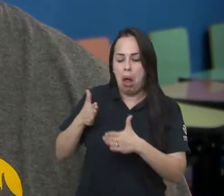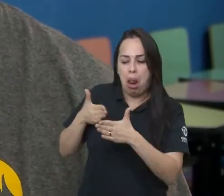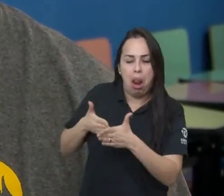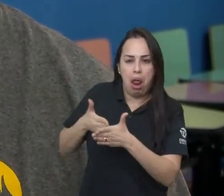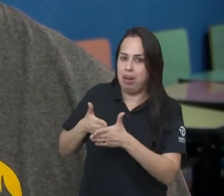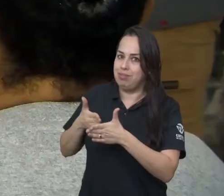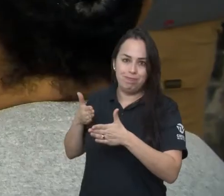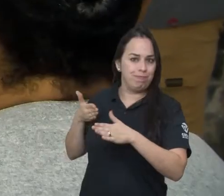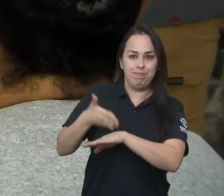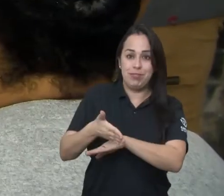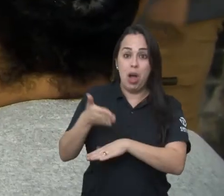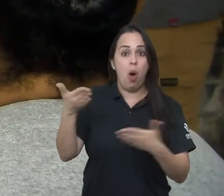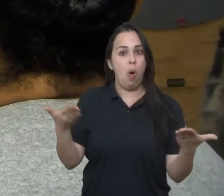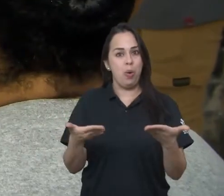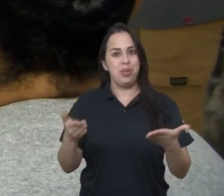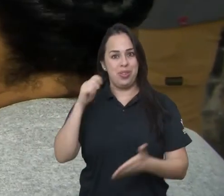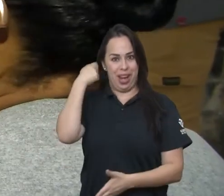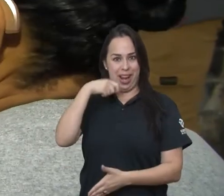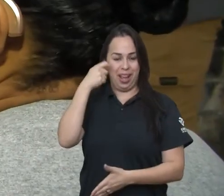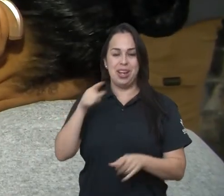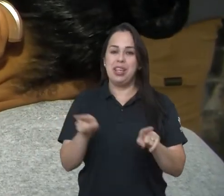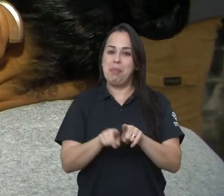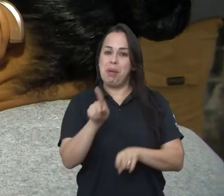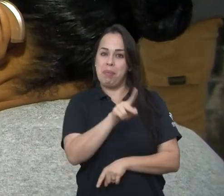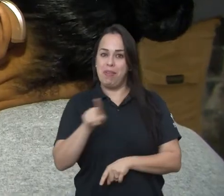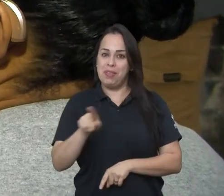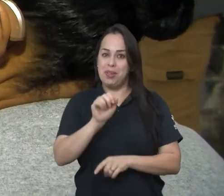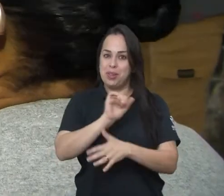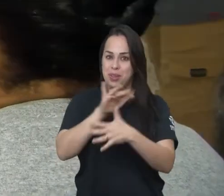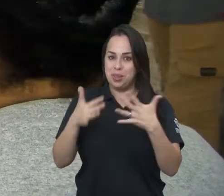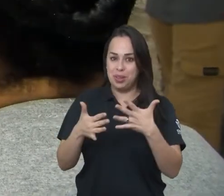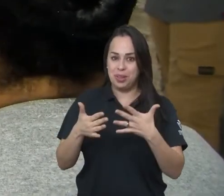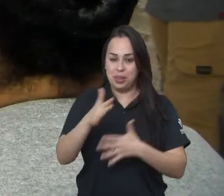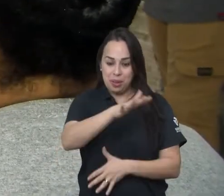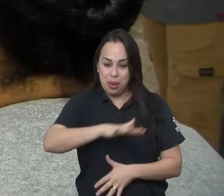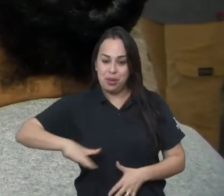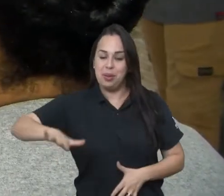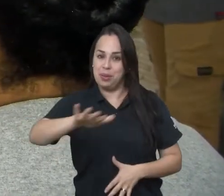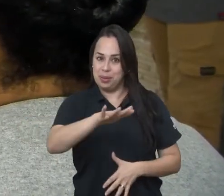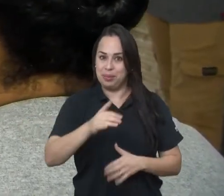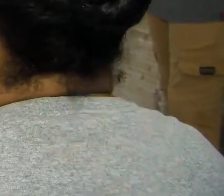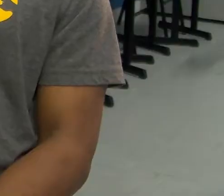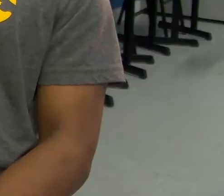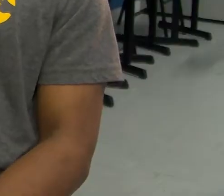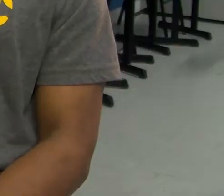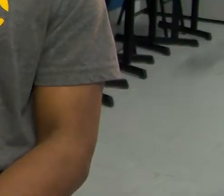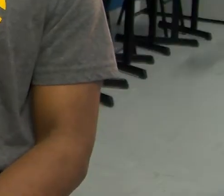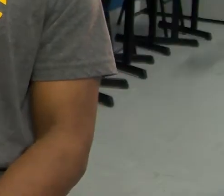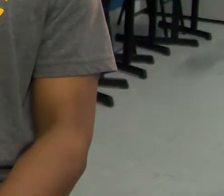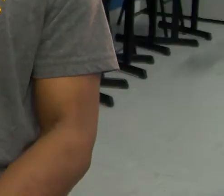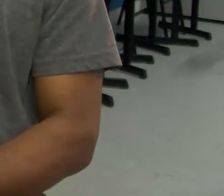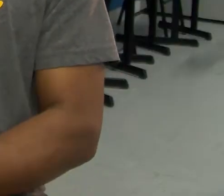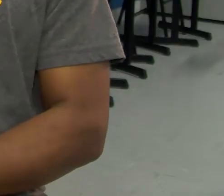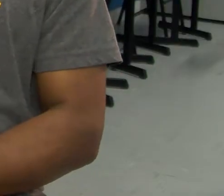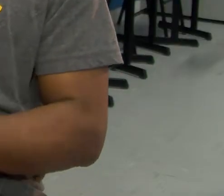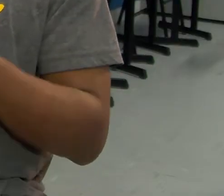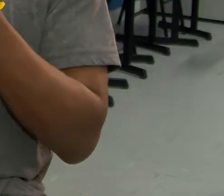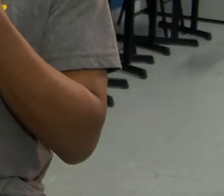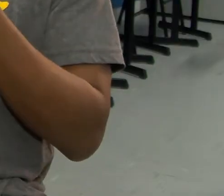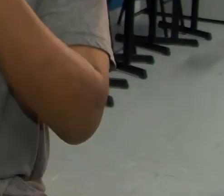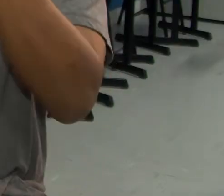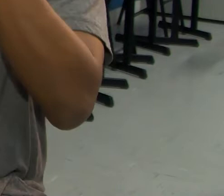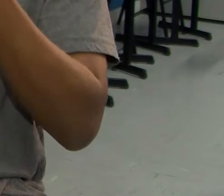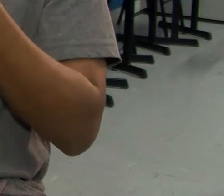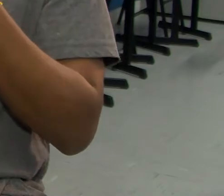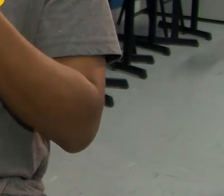não o limitou. Hoje, ele é ator professor de Libras de todo esse pessoal aqui. Olá, eu sou o Diego e esse é meu